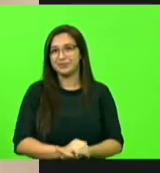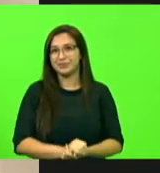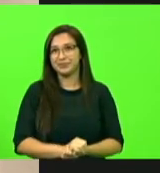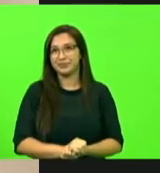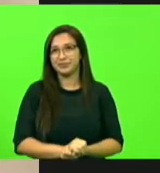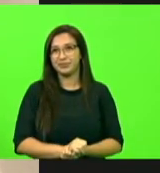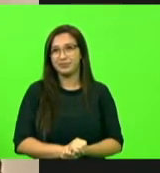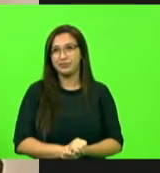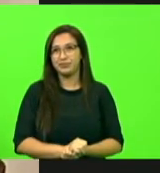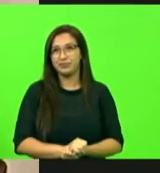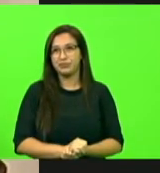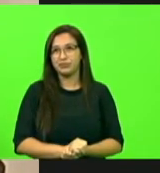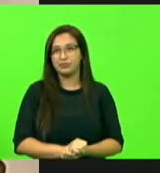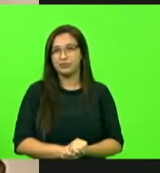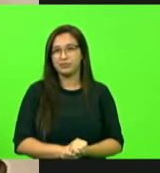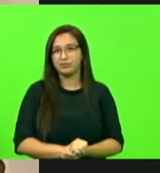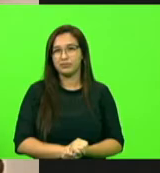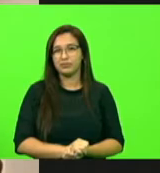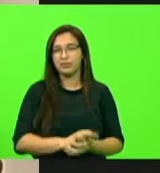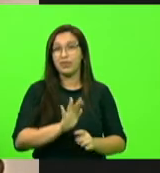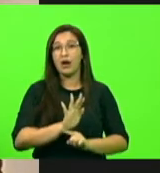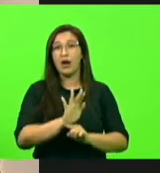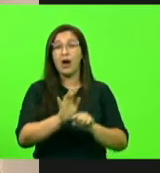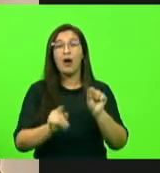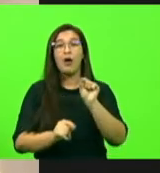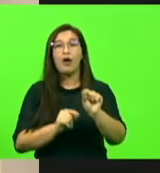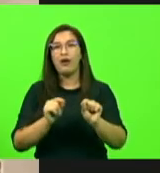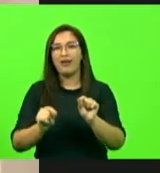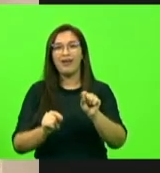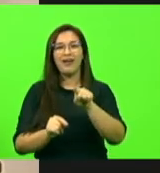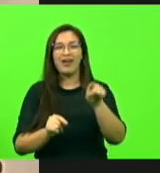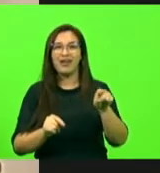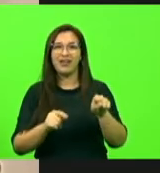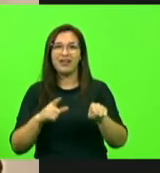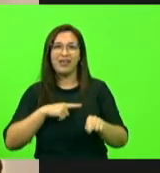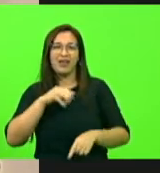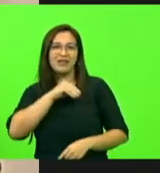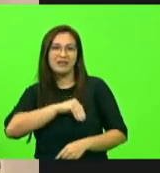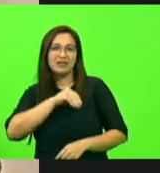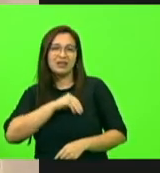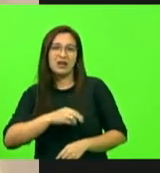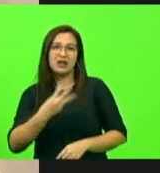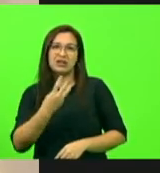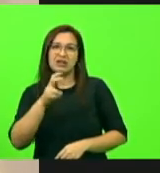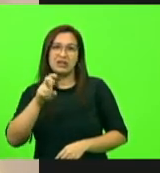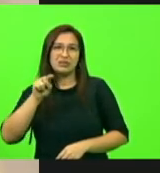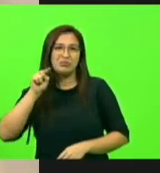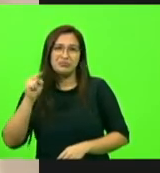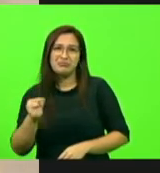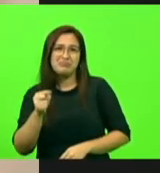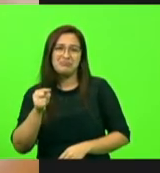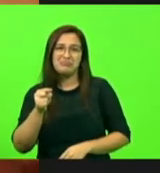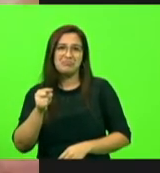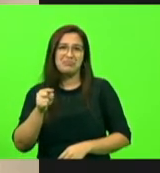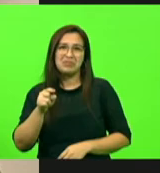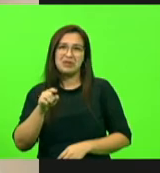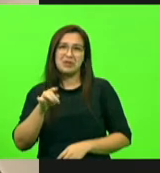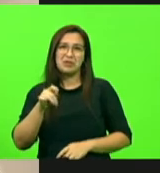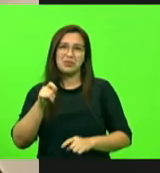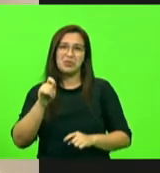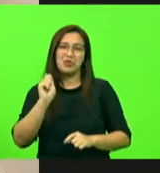para dar mordomia para quem recebe mais de 35, 40 mil reais da Vale Combustível de quase 5 pau por mês.